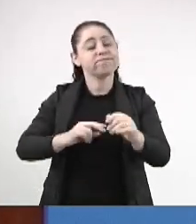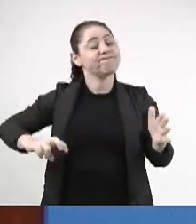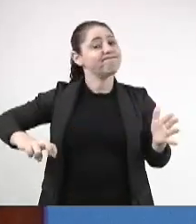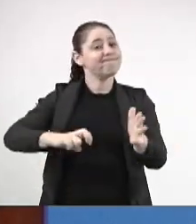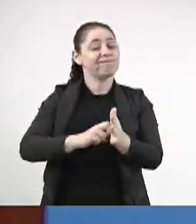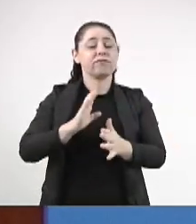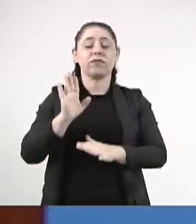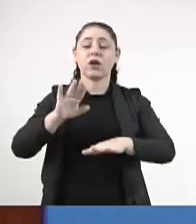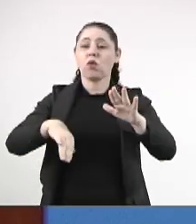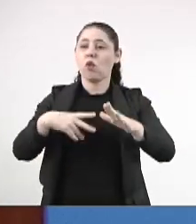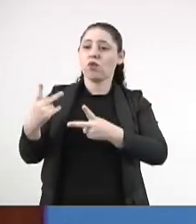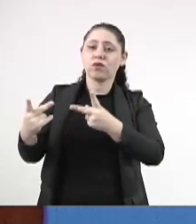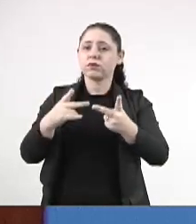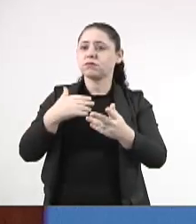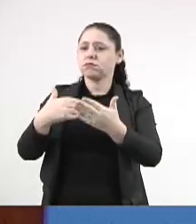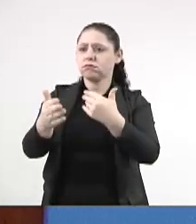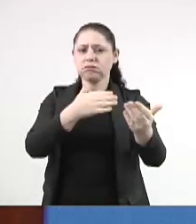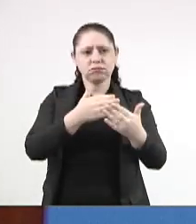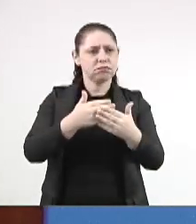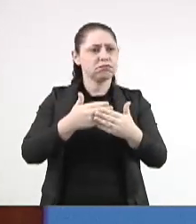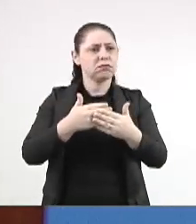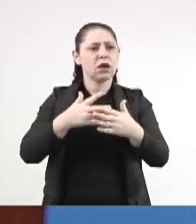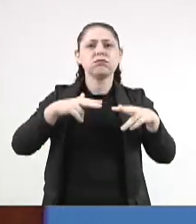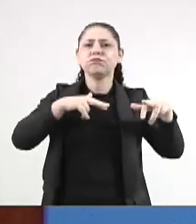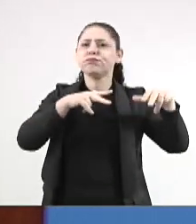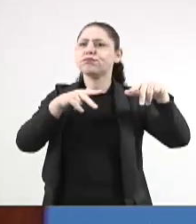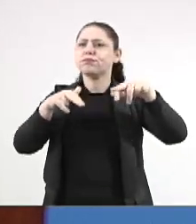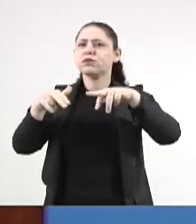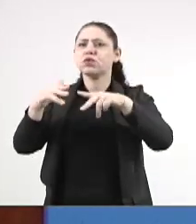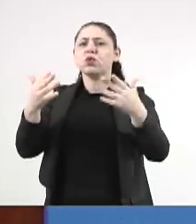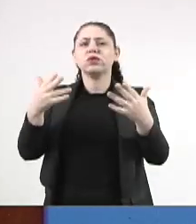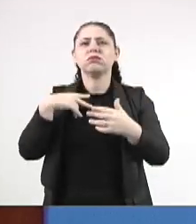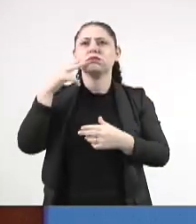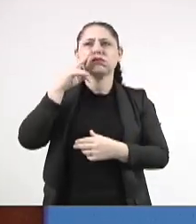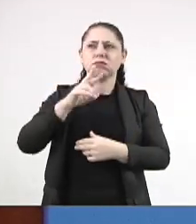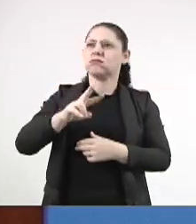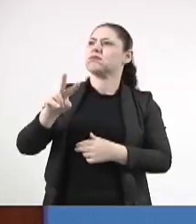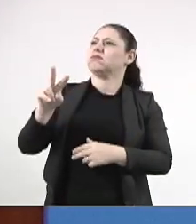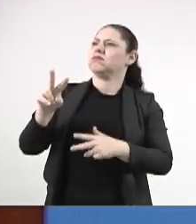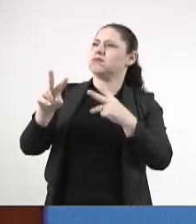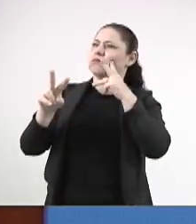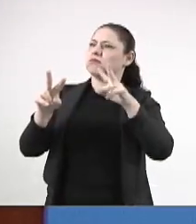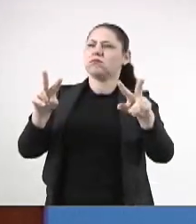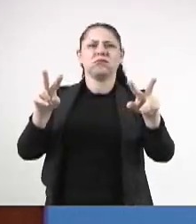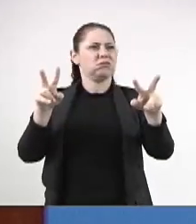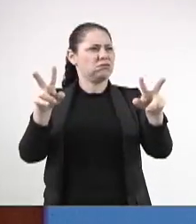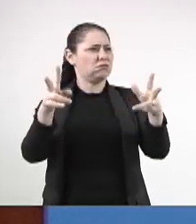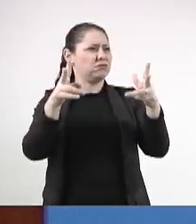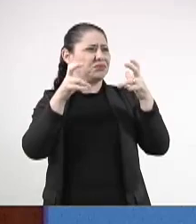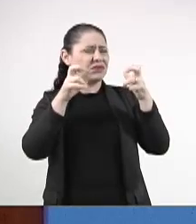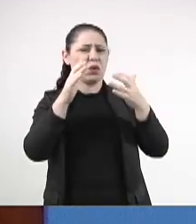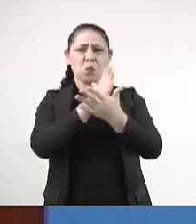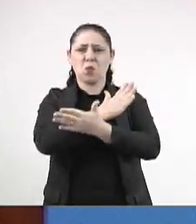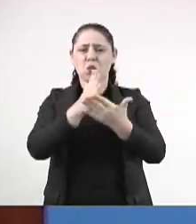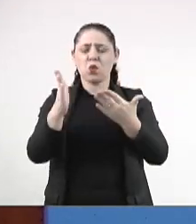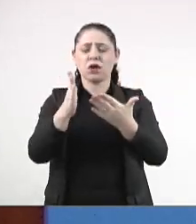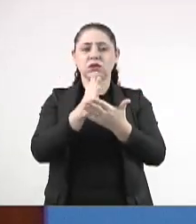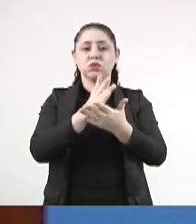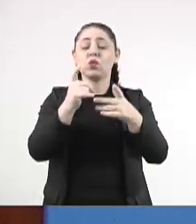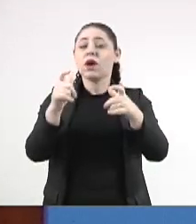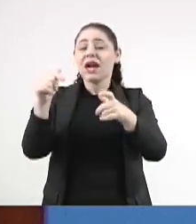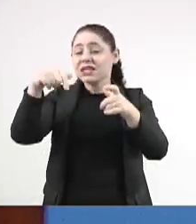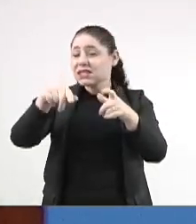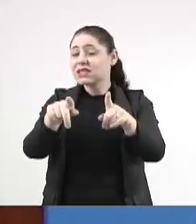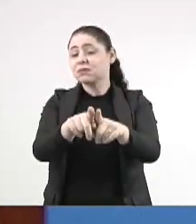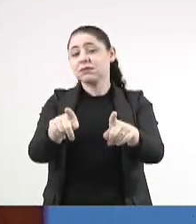qualquer um a andar pela cidade, olha que sair daqui hoje, e olha, observa, qualquer lugar, aqui dentro do